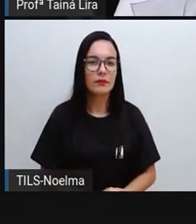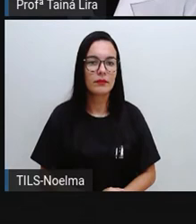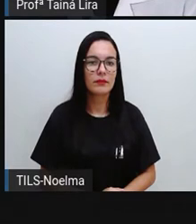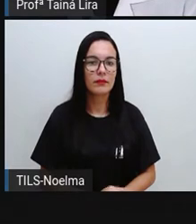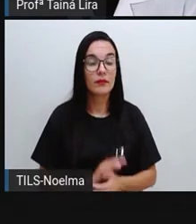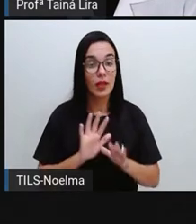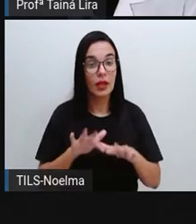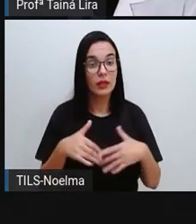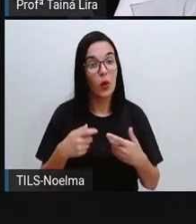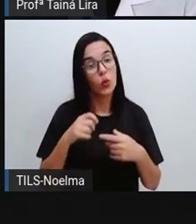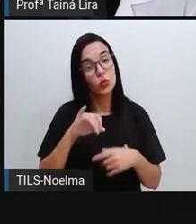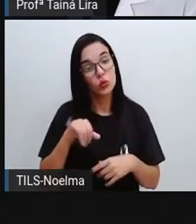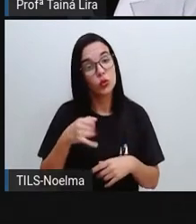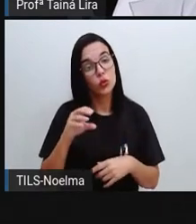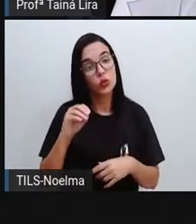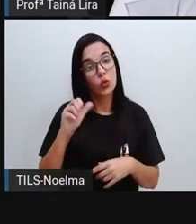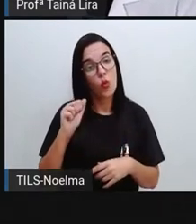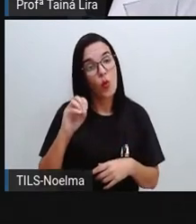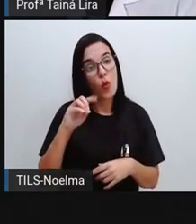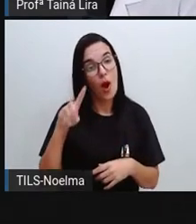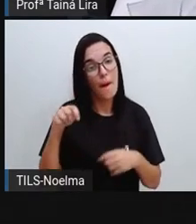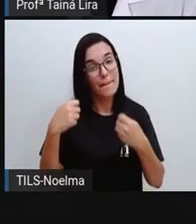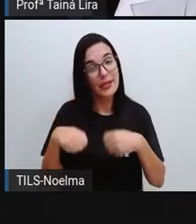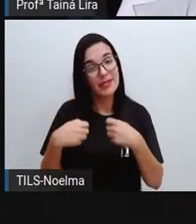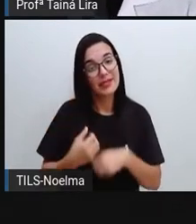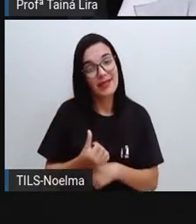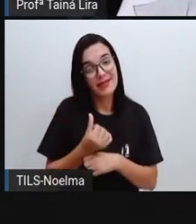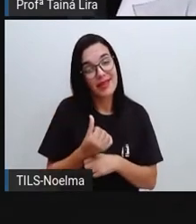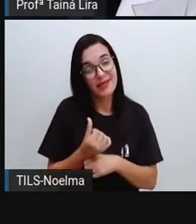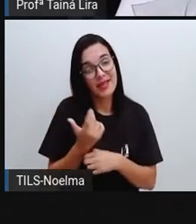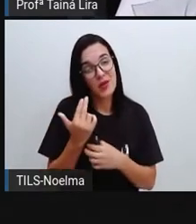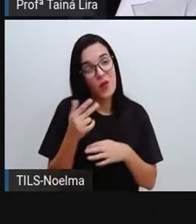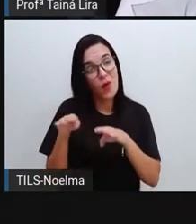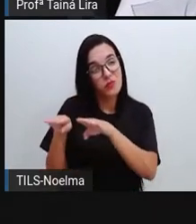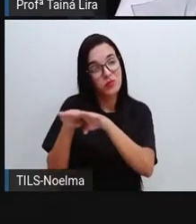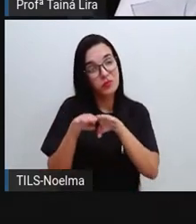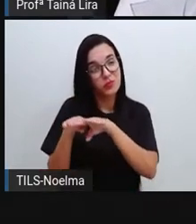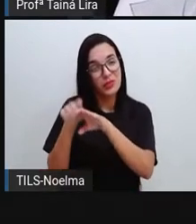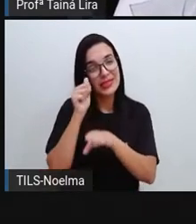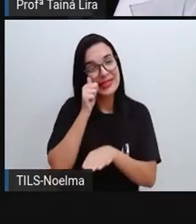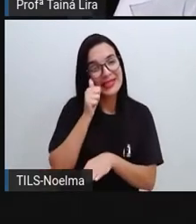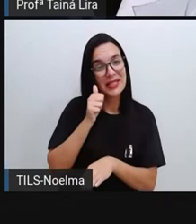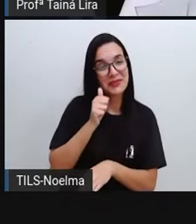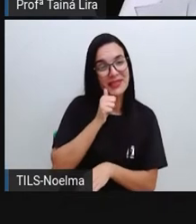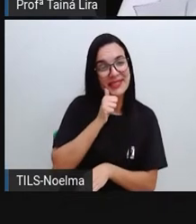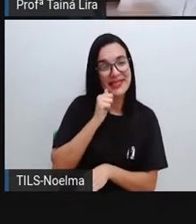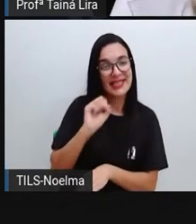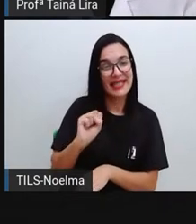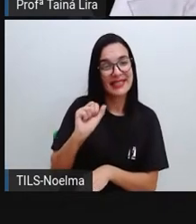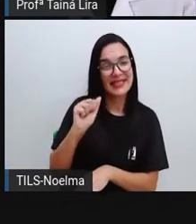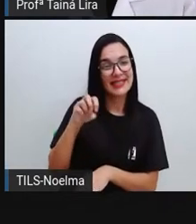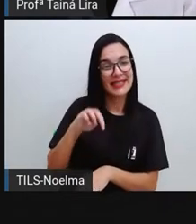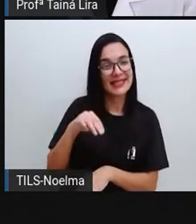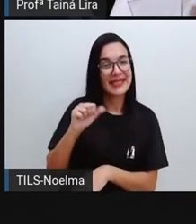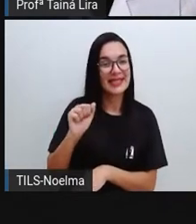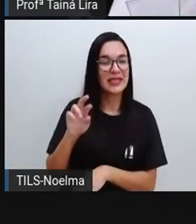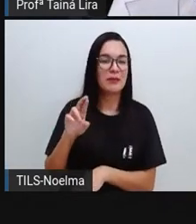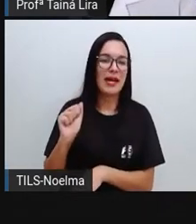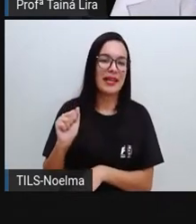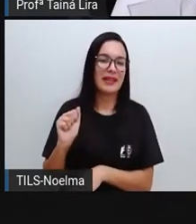Então, ó, o João precisa de 6 pães. Para ficar aí com a mesma quantidade, né, de pães de